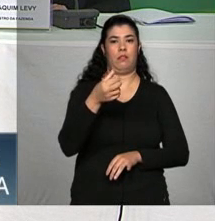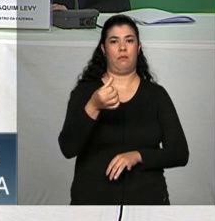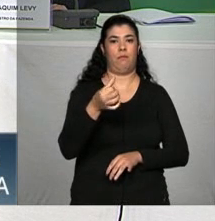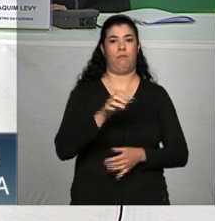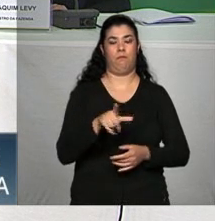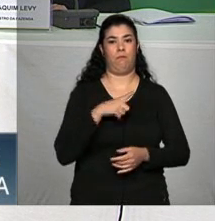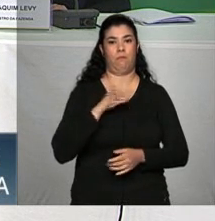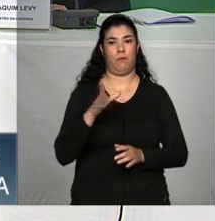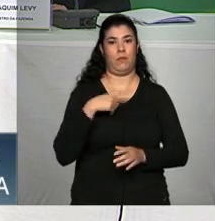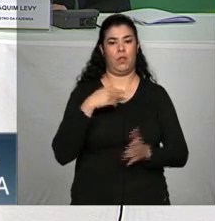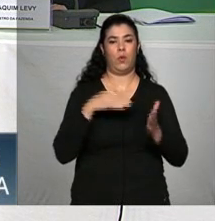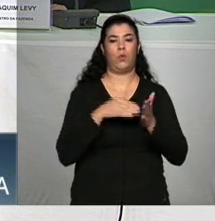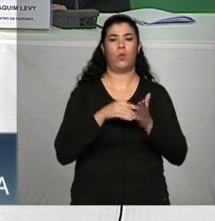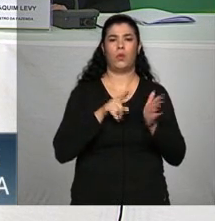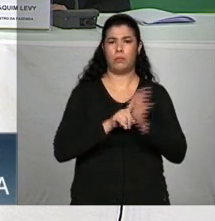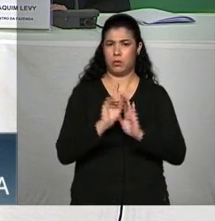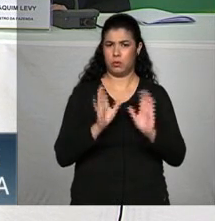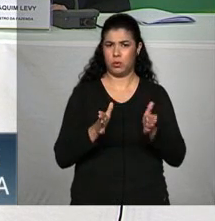dia último né